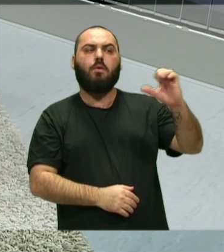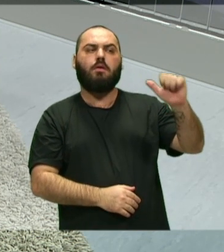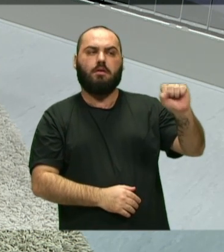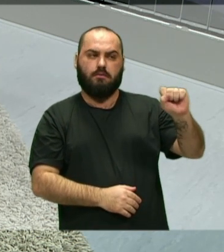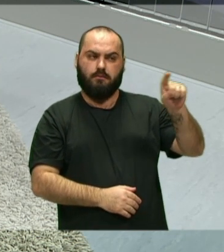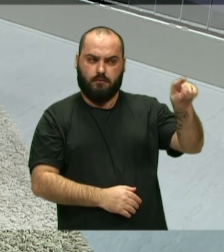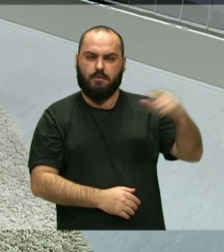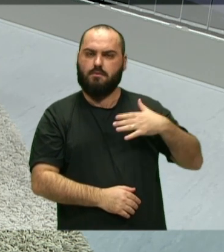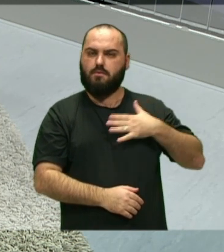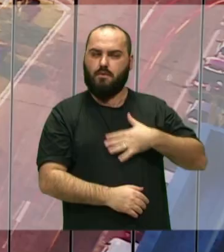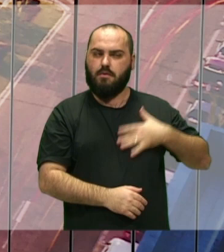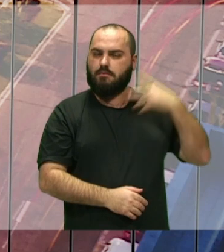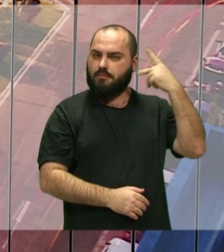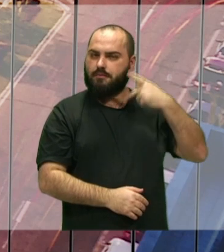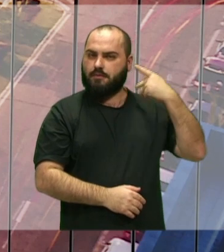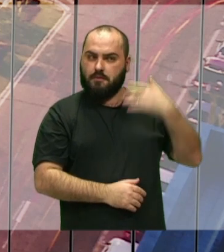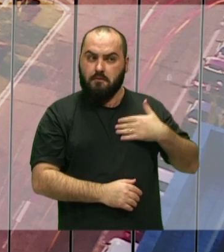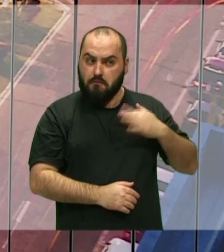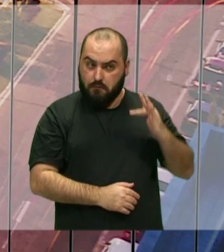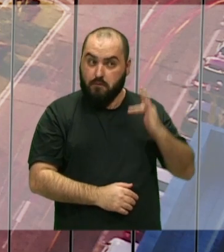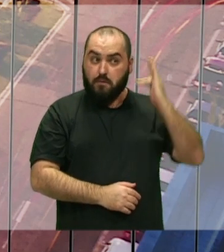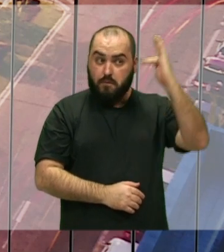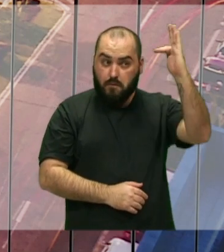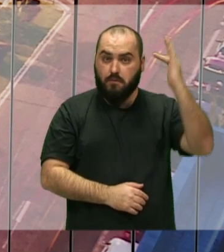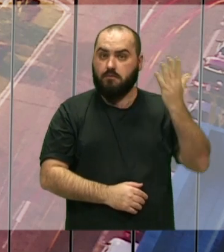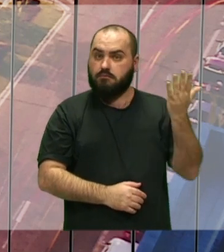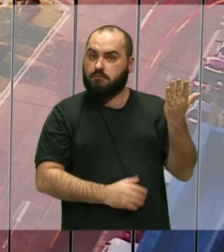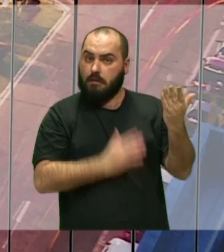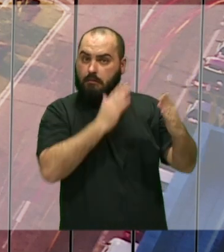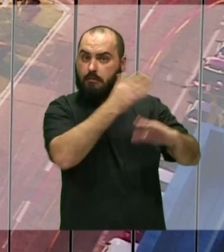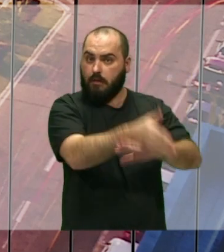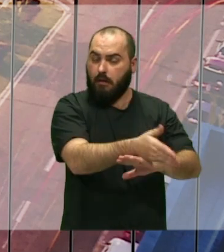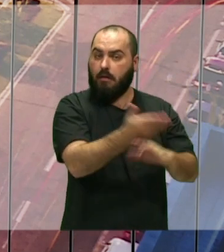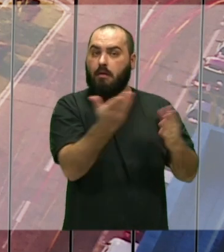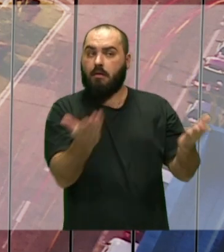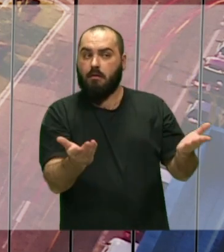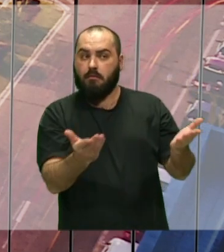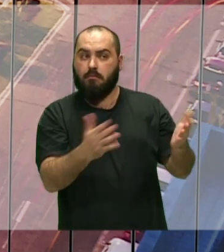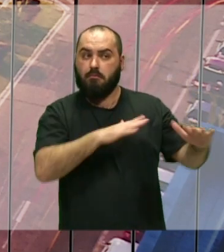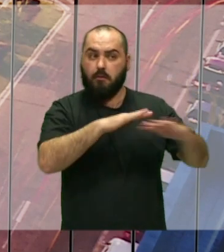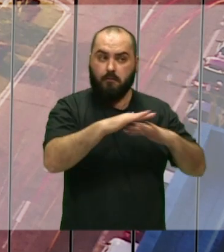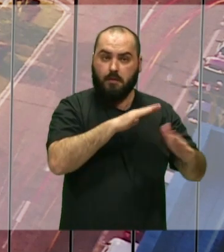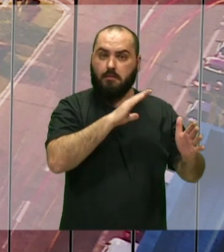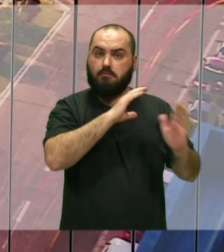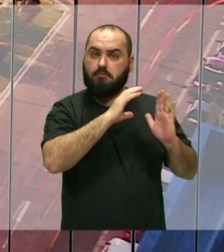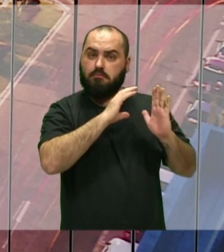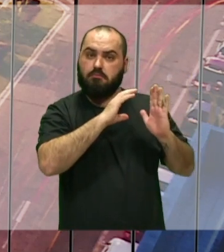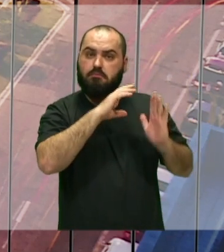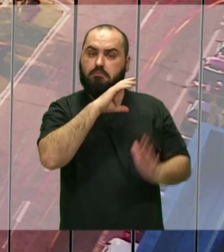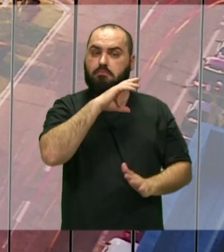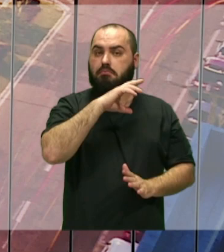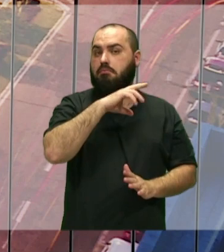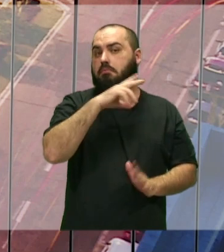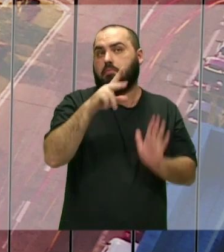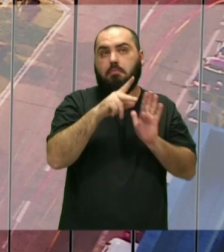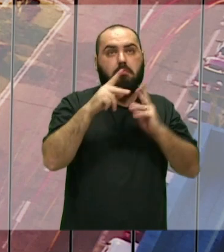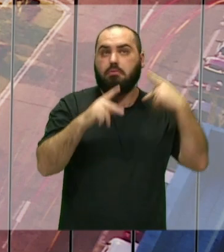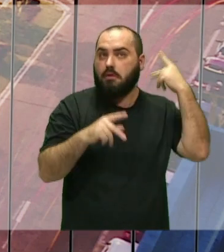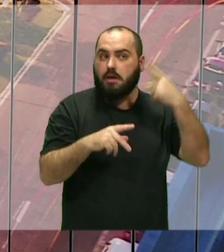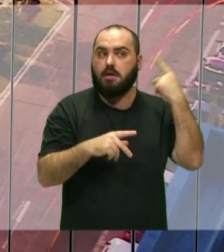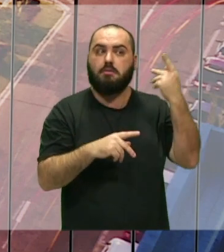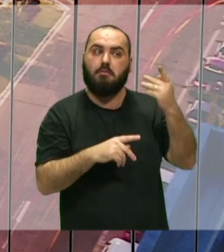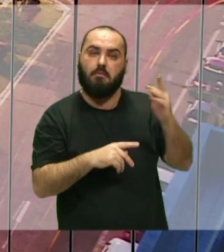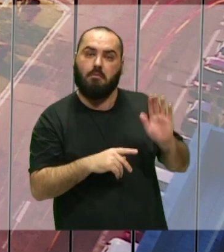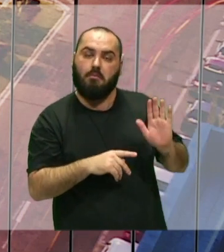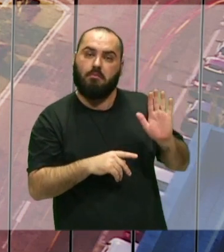do gosto pela política para futuramente se engajar em algum movimento político, algum partido, querer disputar até